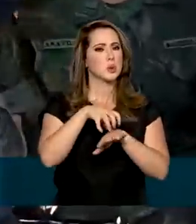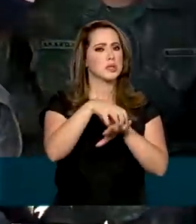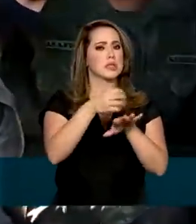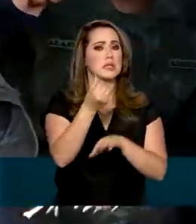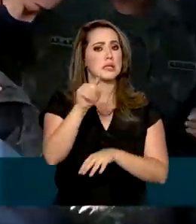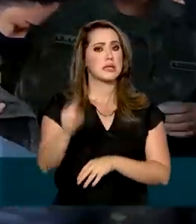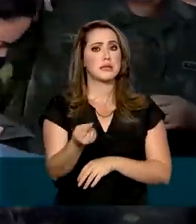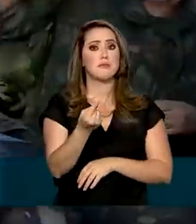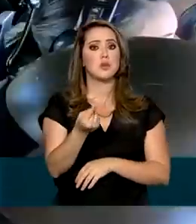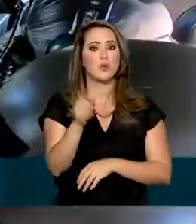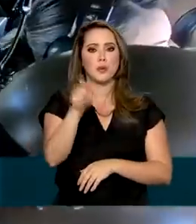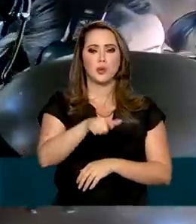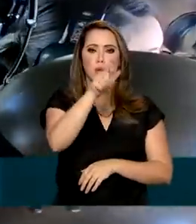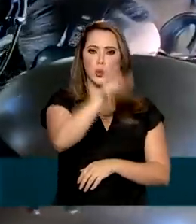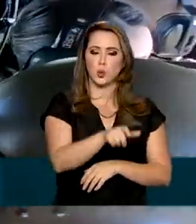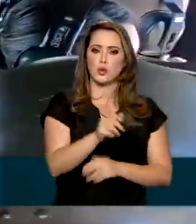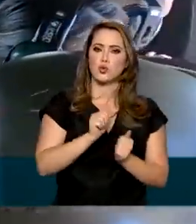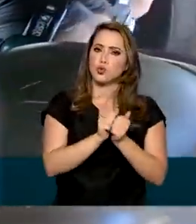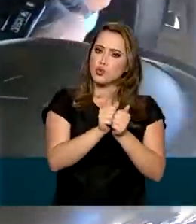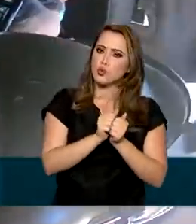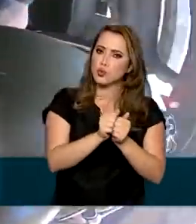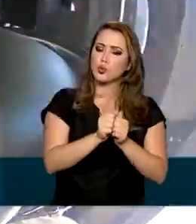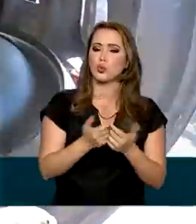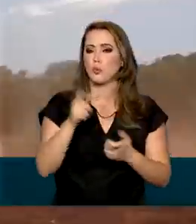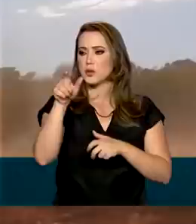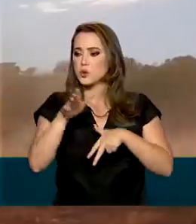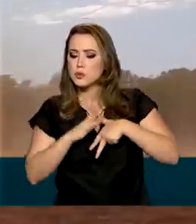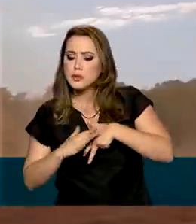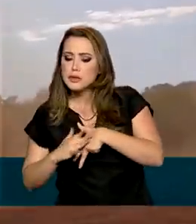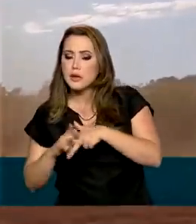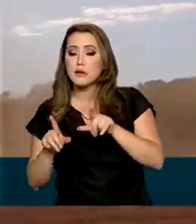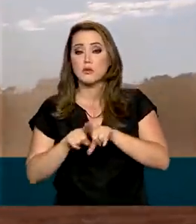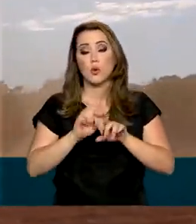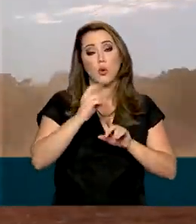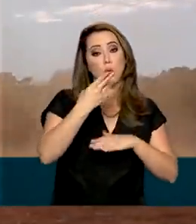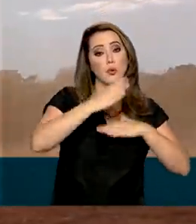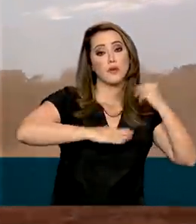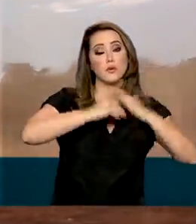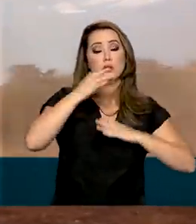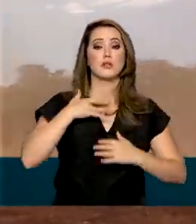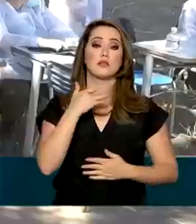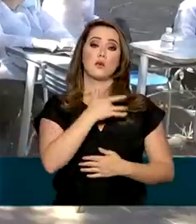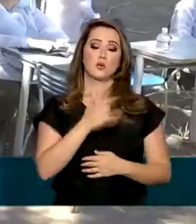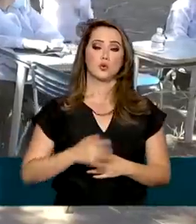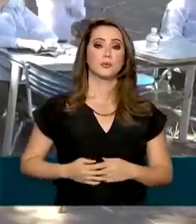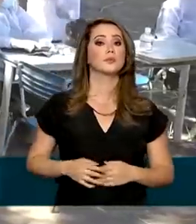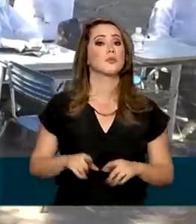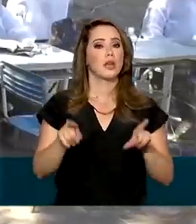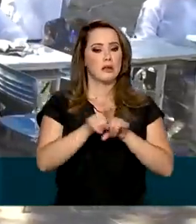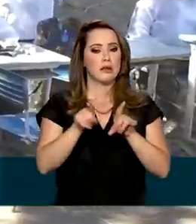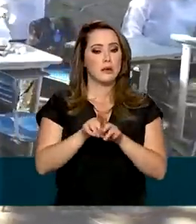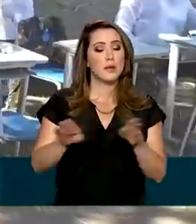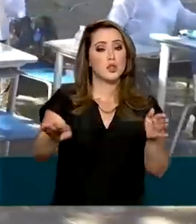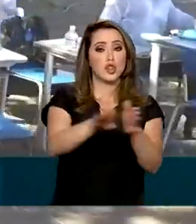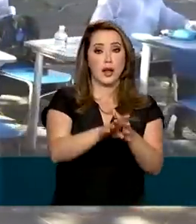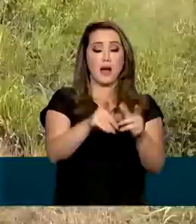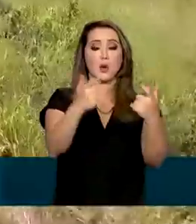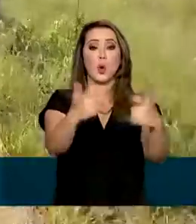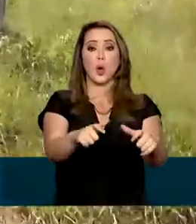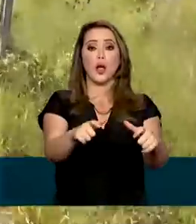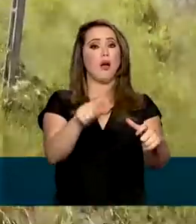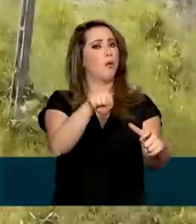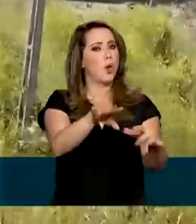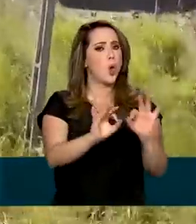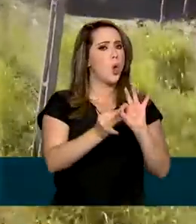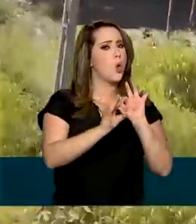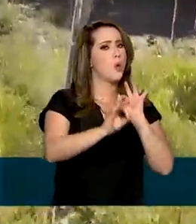.300 pessoas, entre pacientes e profissionais de saúde. Os militares também fizeram chegar as vacinas a áreas